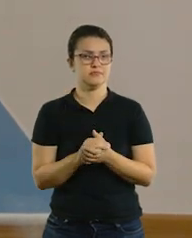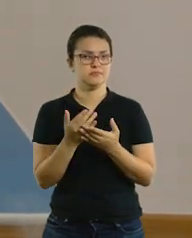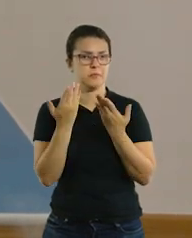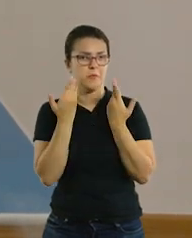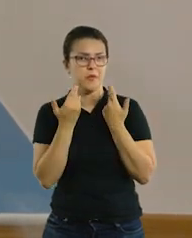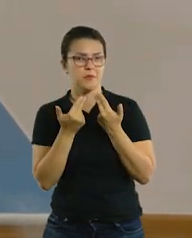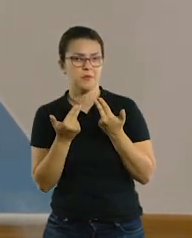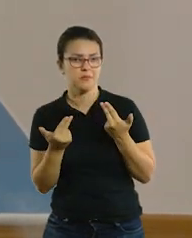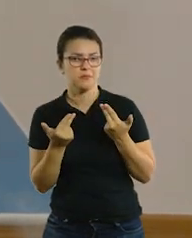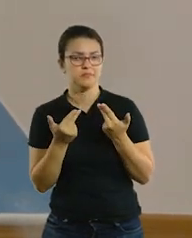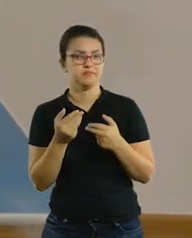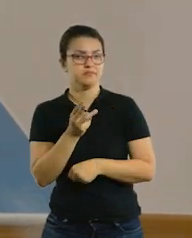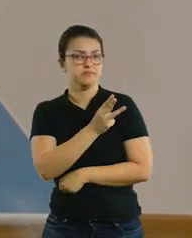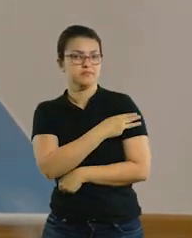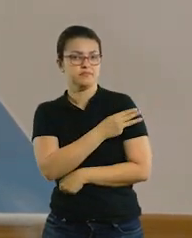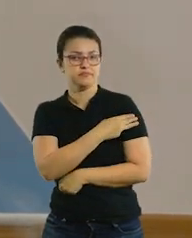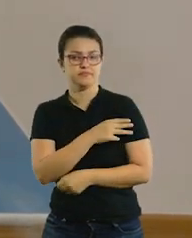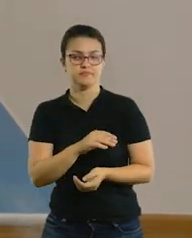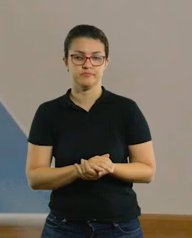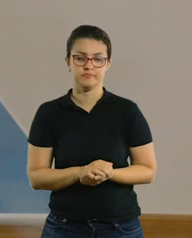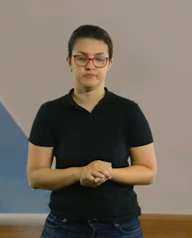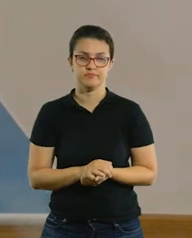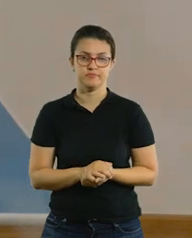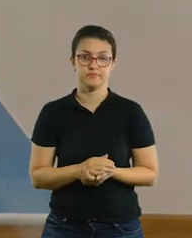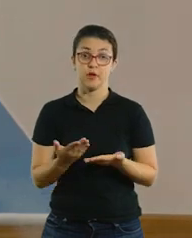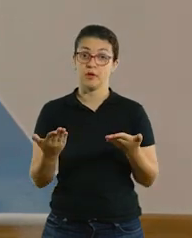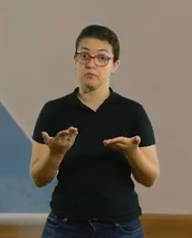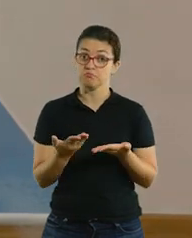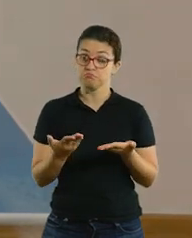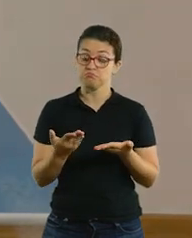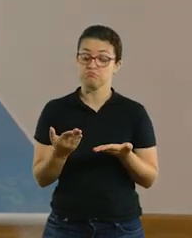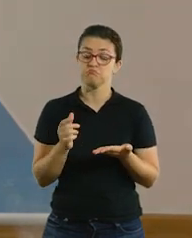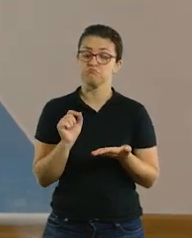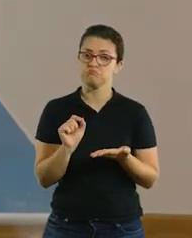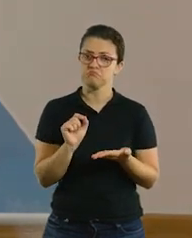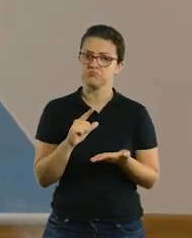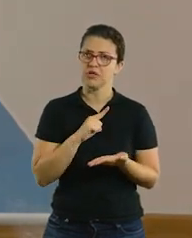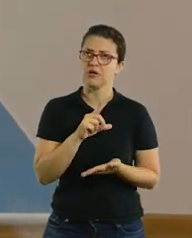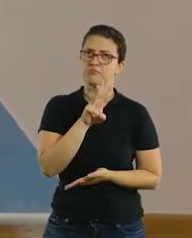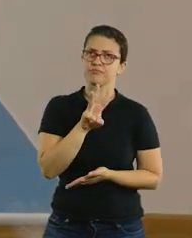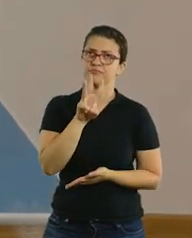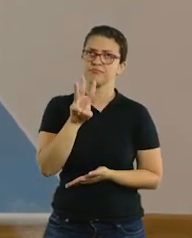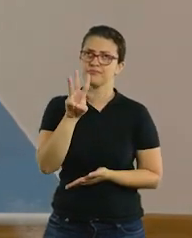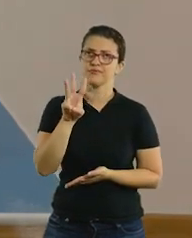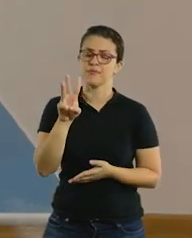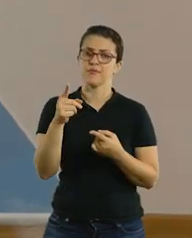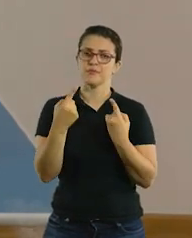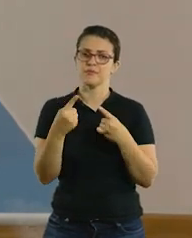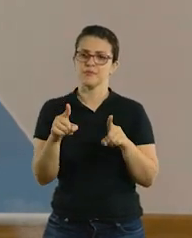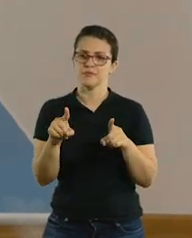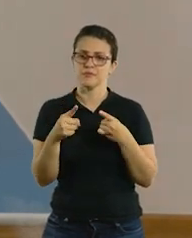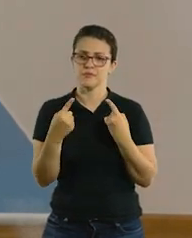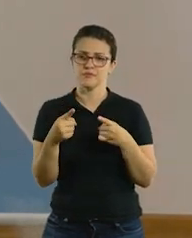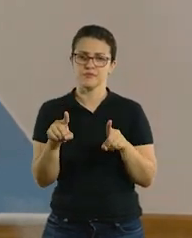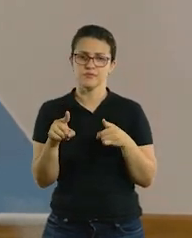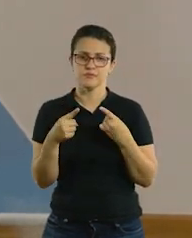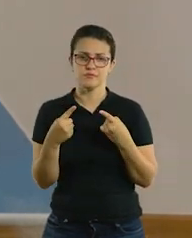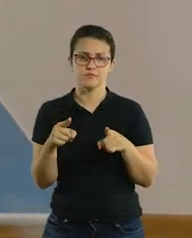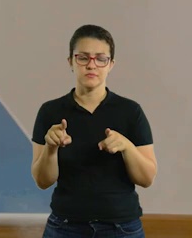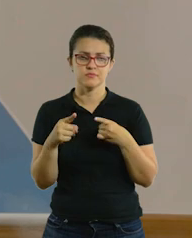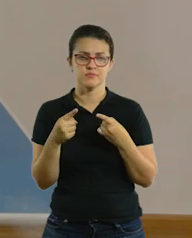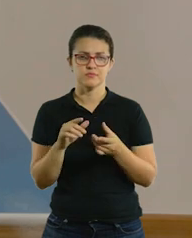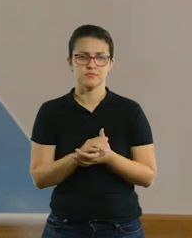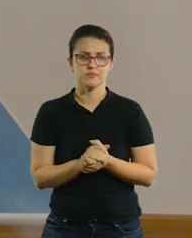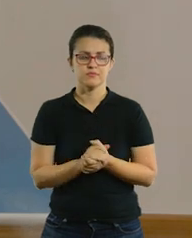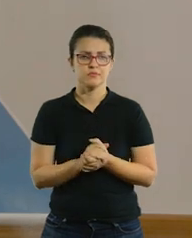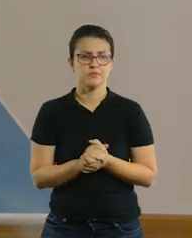Animals, do terceiro ano. Nós, vocês irão acessar aí dois links que tem uma música que é